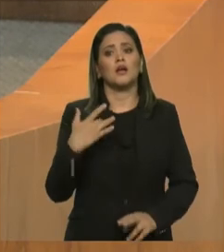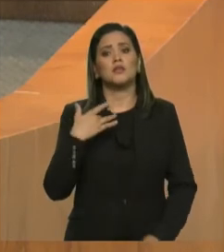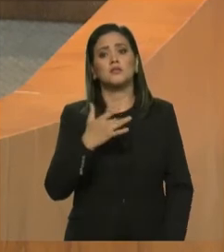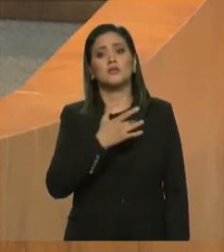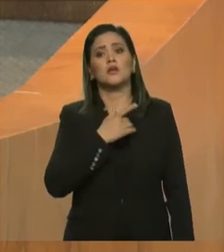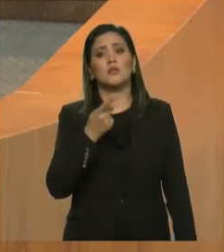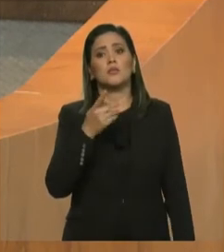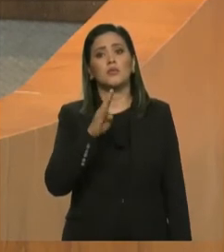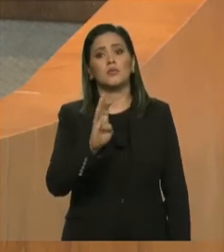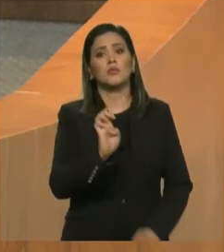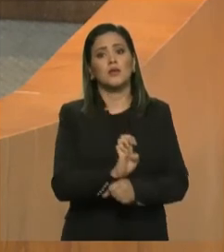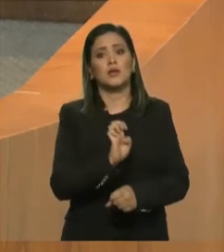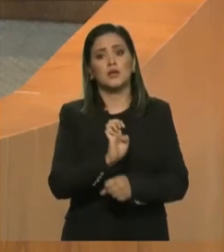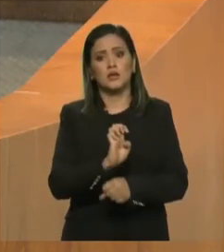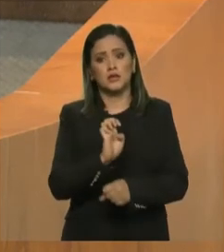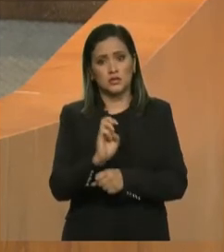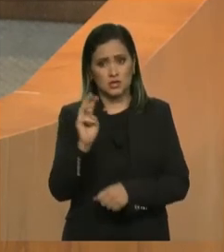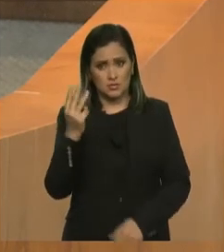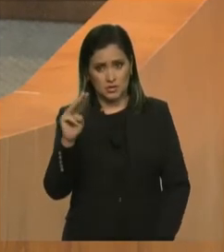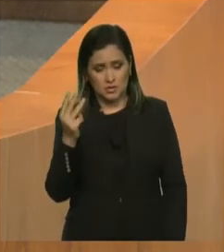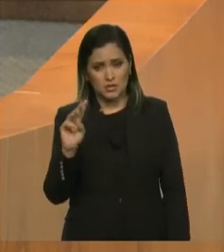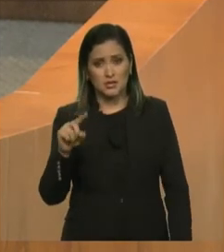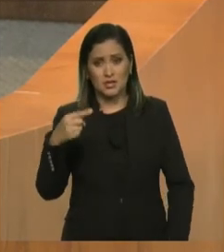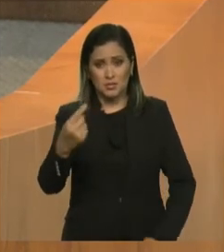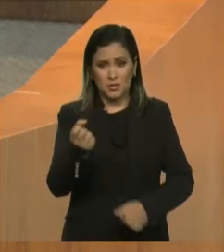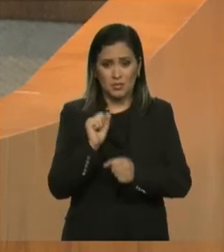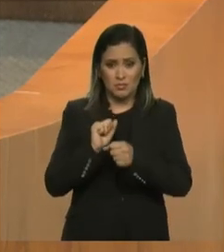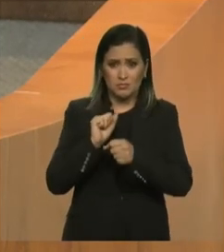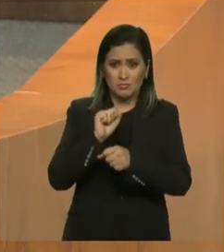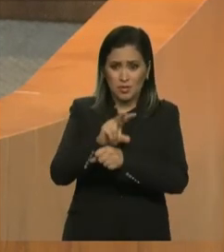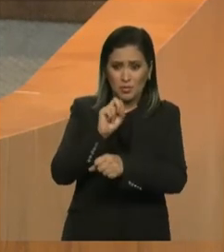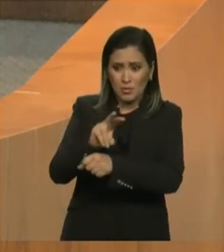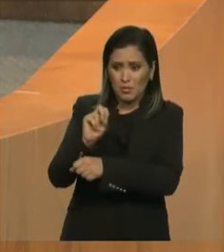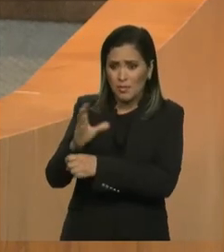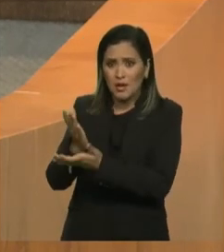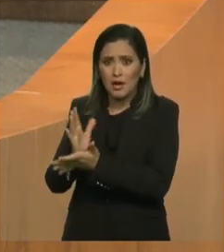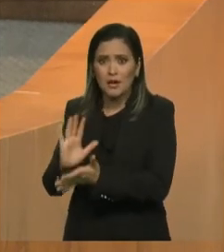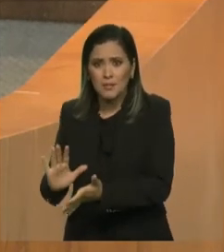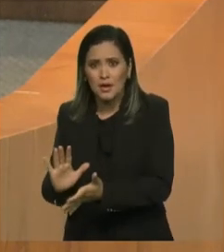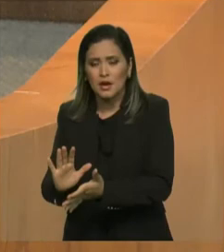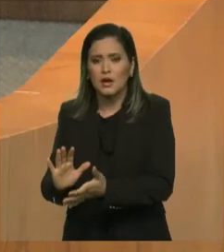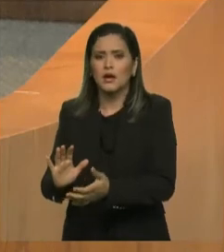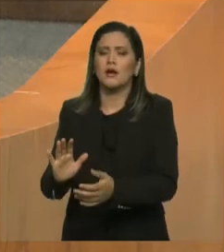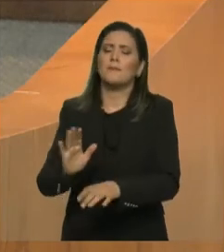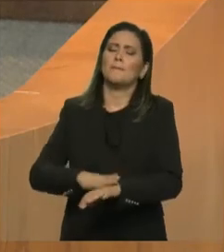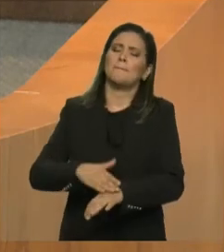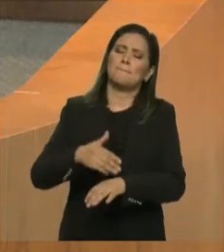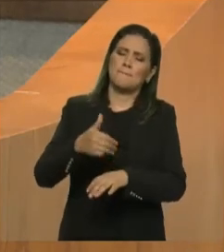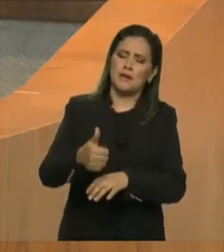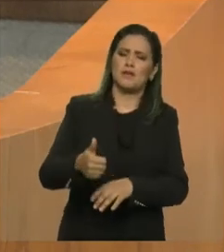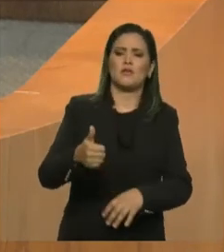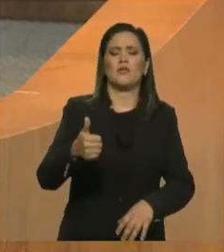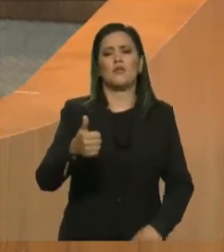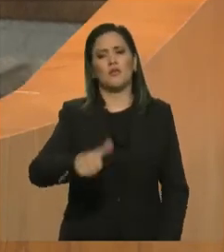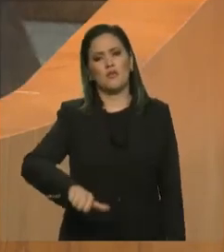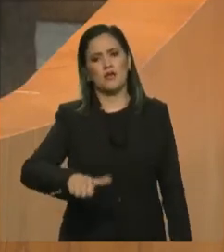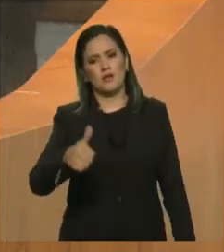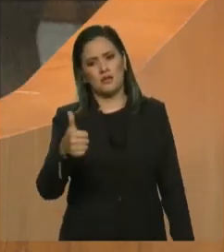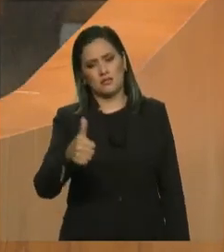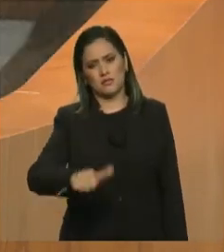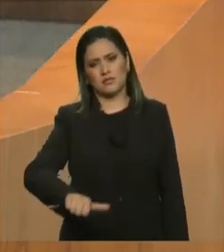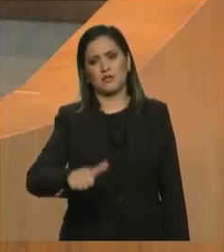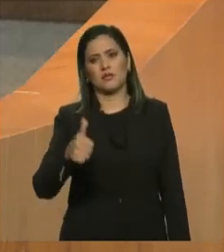possa ser uma saúde pública de qualidade e que possa realmente atender os maranhenses. Porque estamos de olhos atentos,